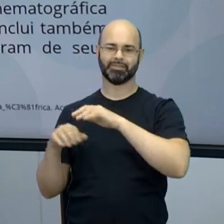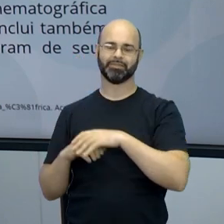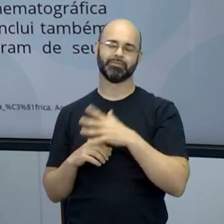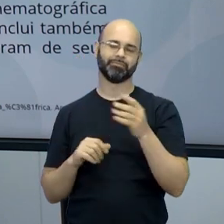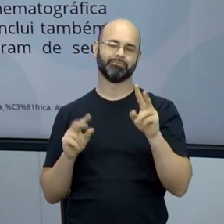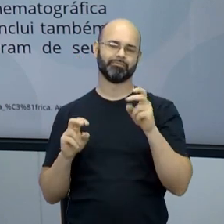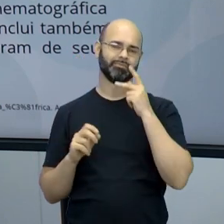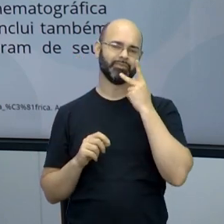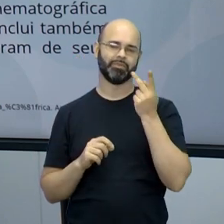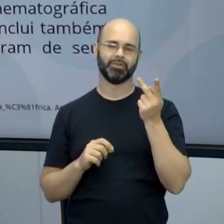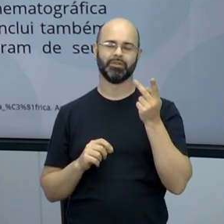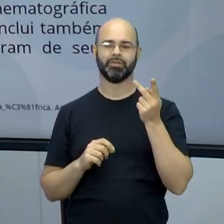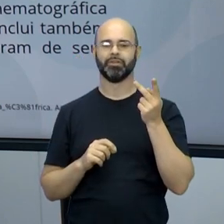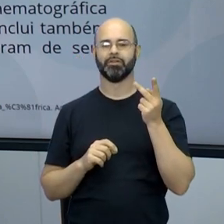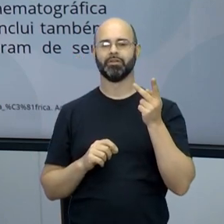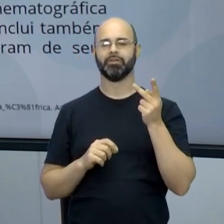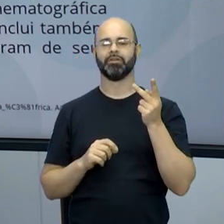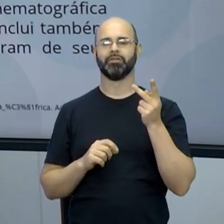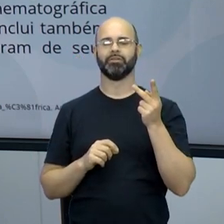a chama, por exemplo, cinema, sei lá,